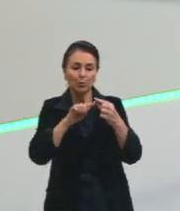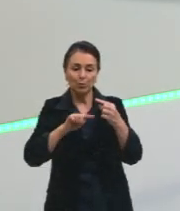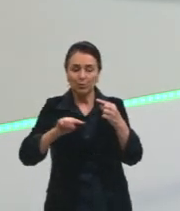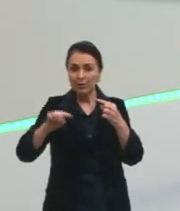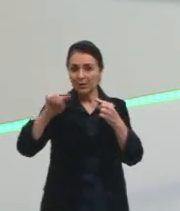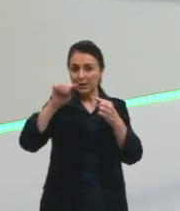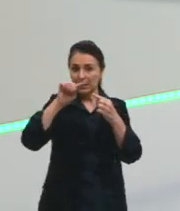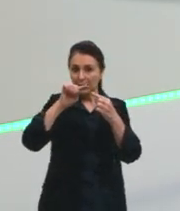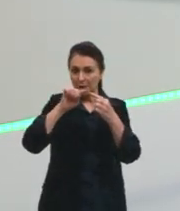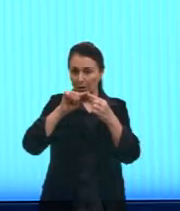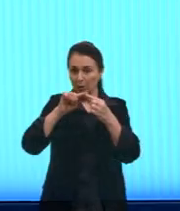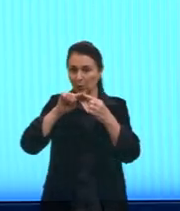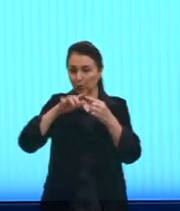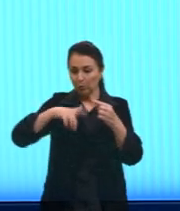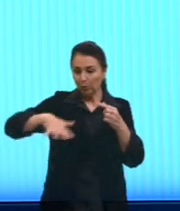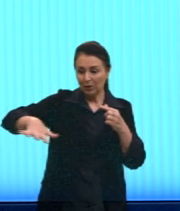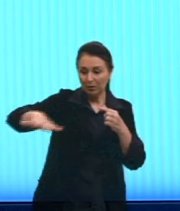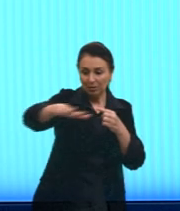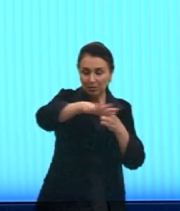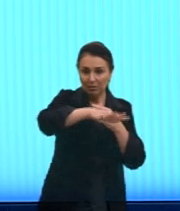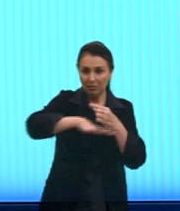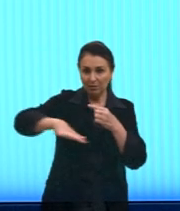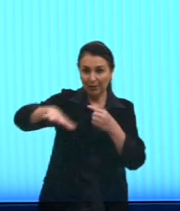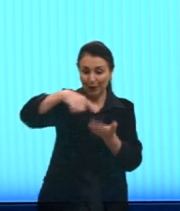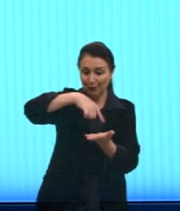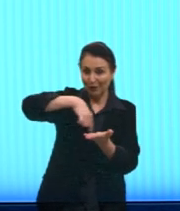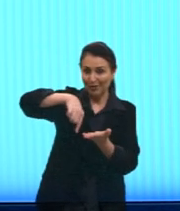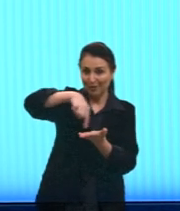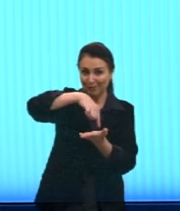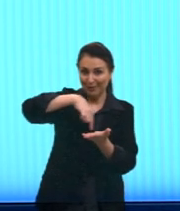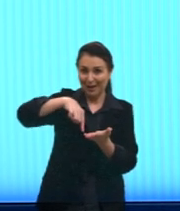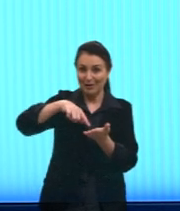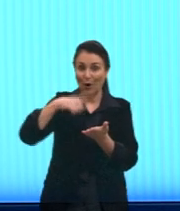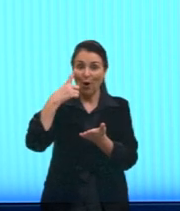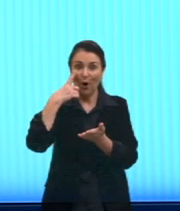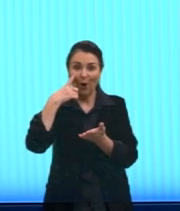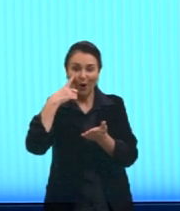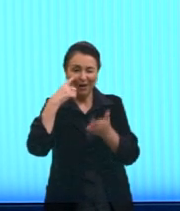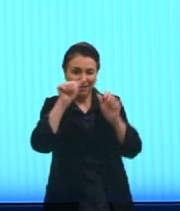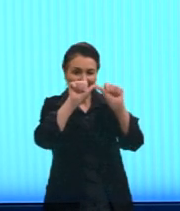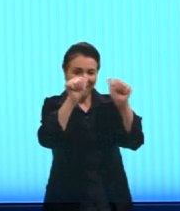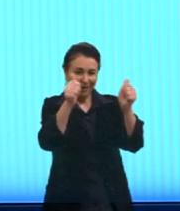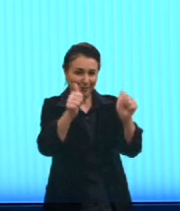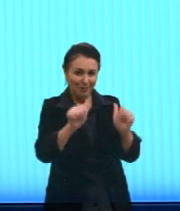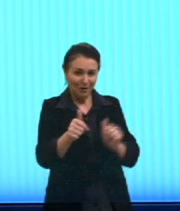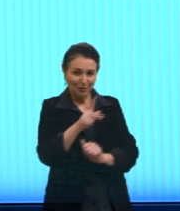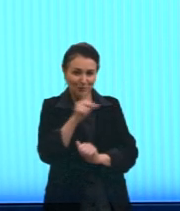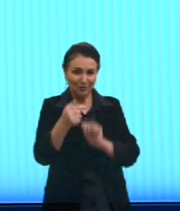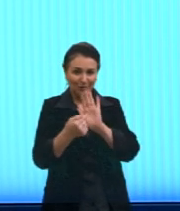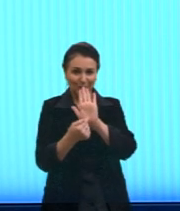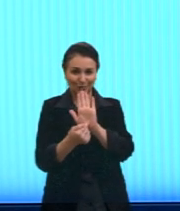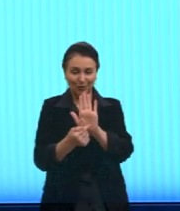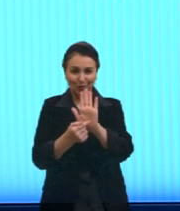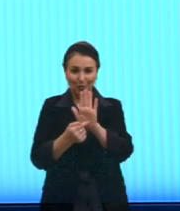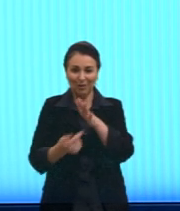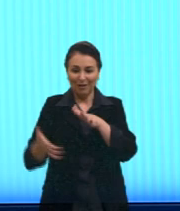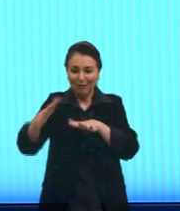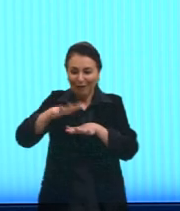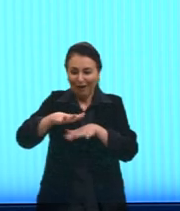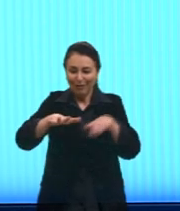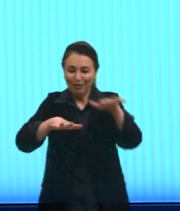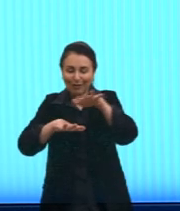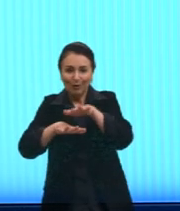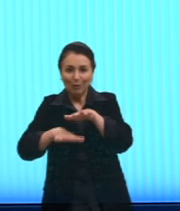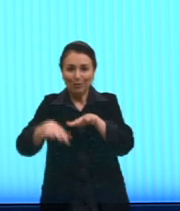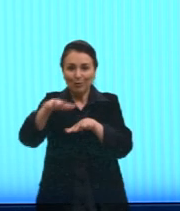é um círculo de abrangência desse GPS, eu acho muito fantástico essa imagem, que mostra direitinho, vai sobrepondo aí as, as nossas,